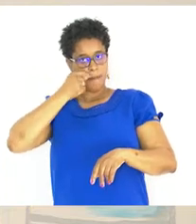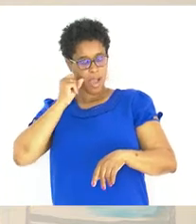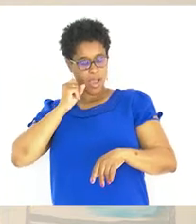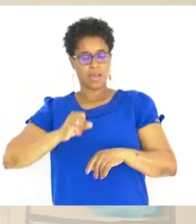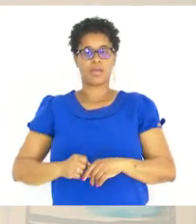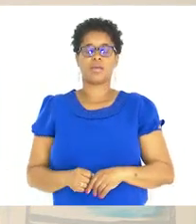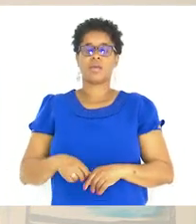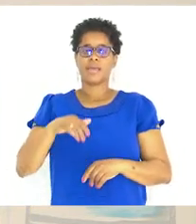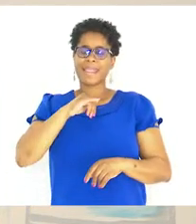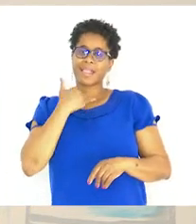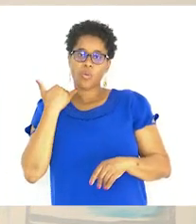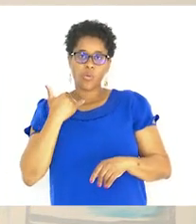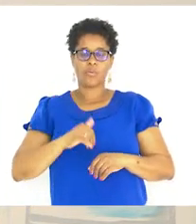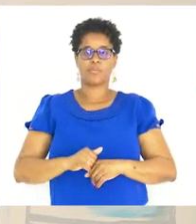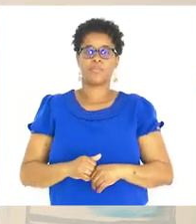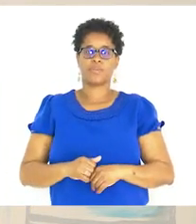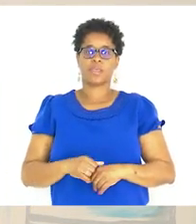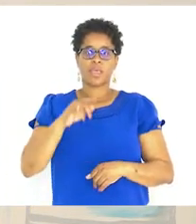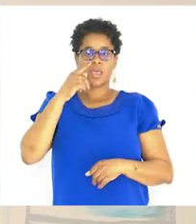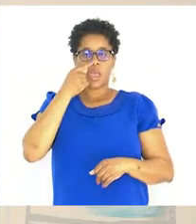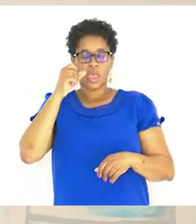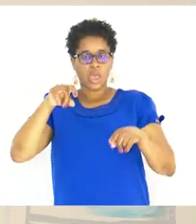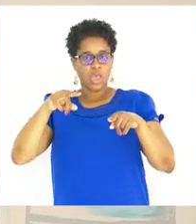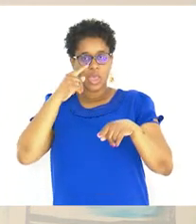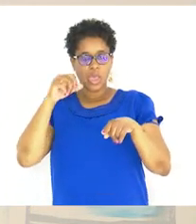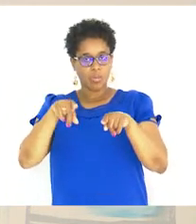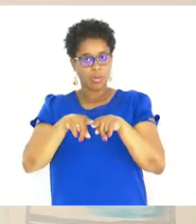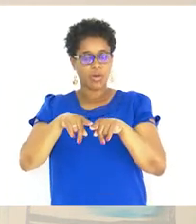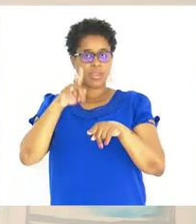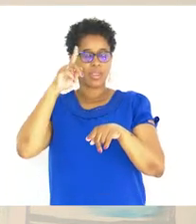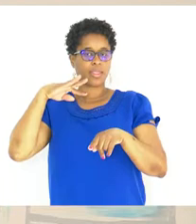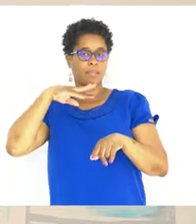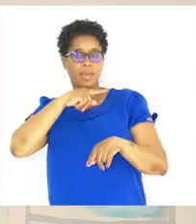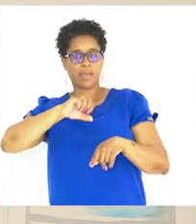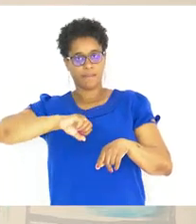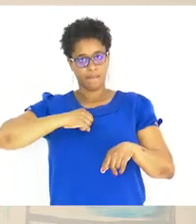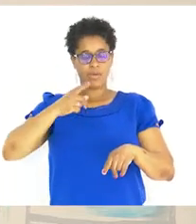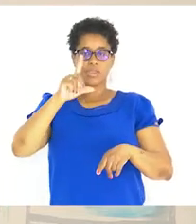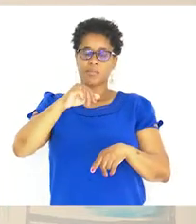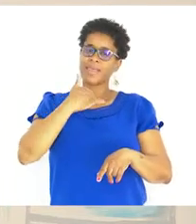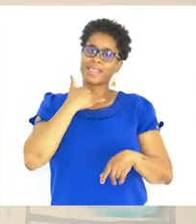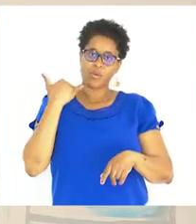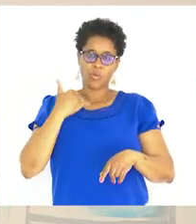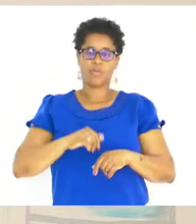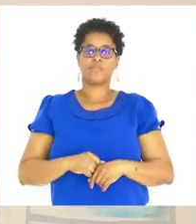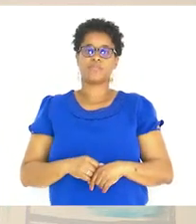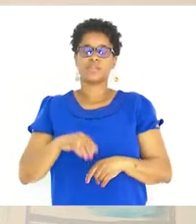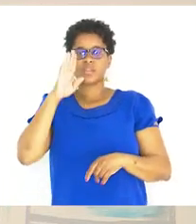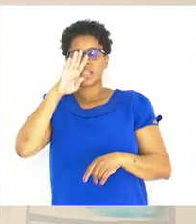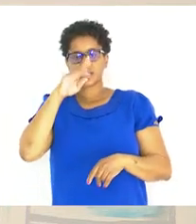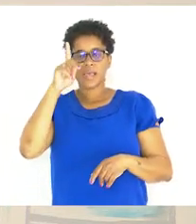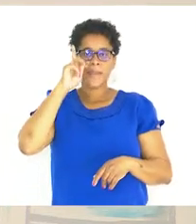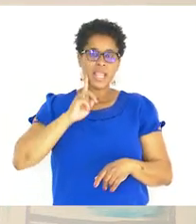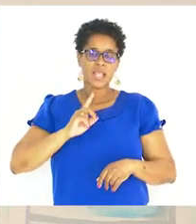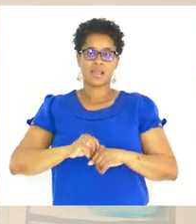É tio Irmão Da minha mãe Também é tio Se for